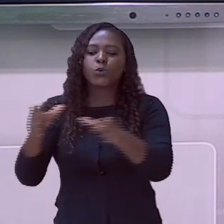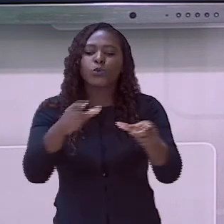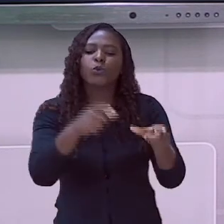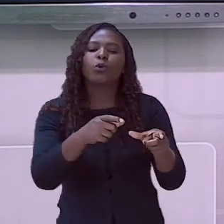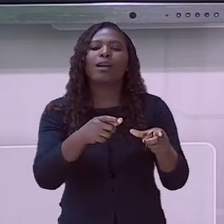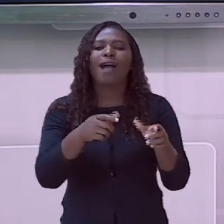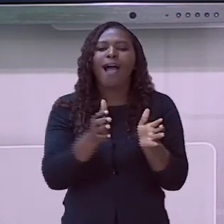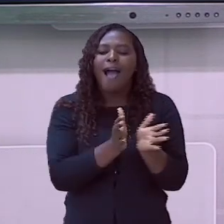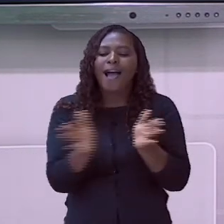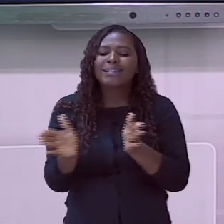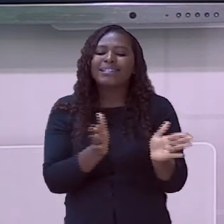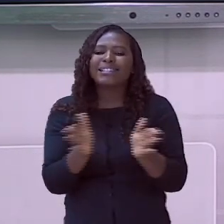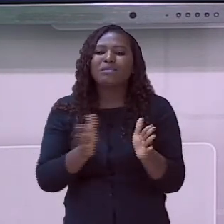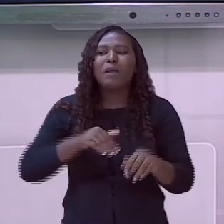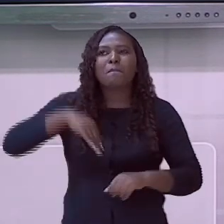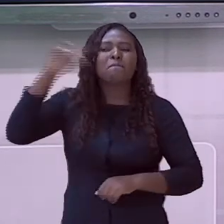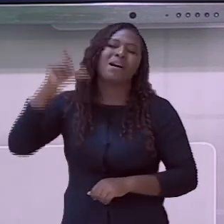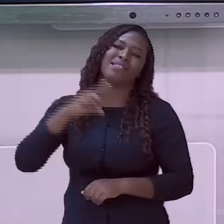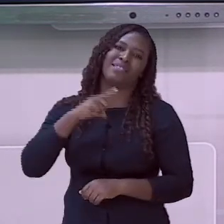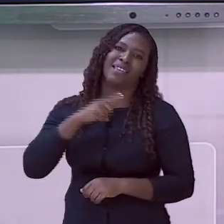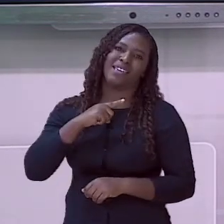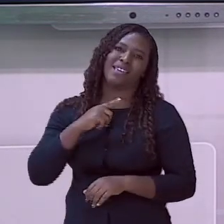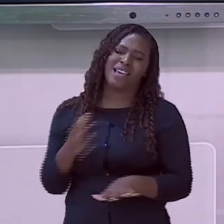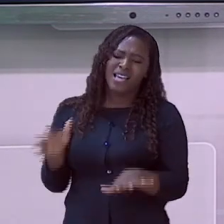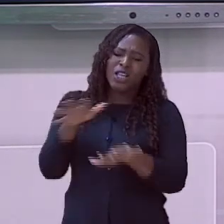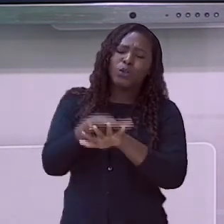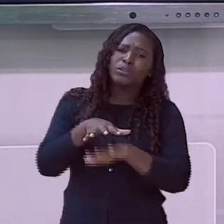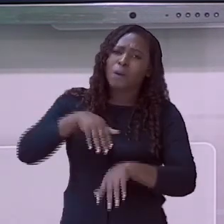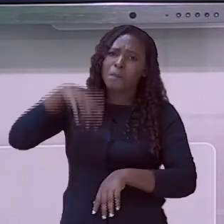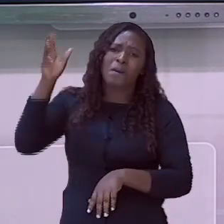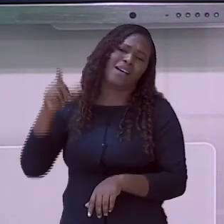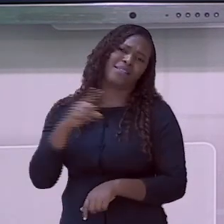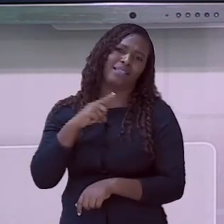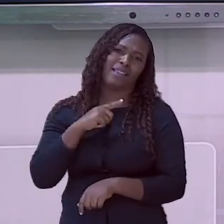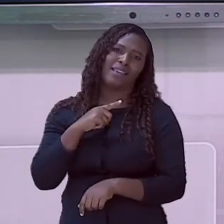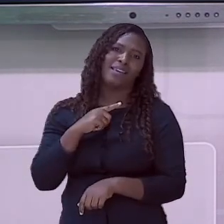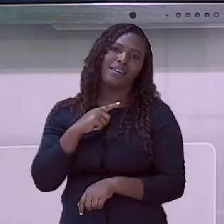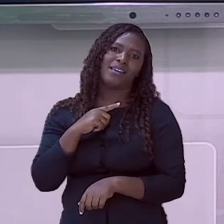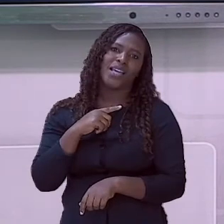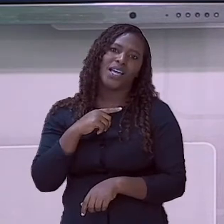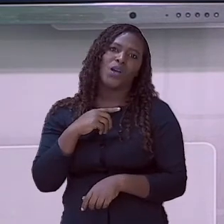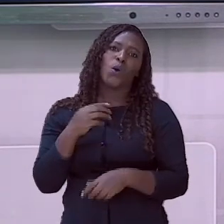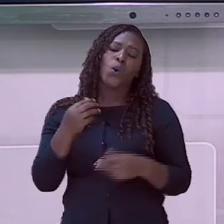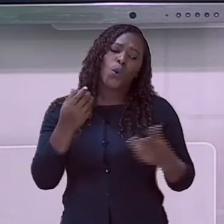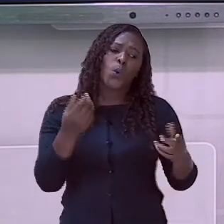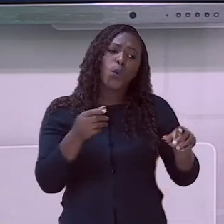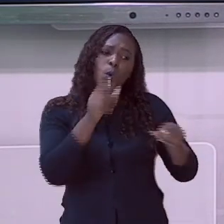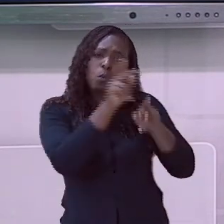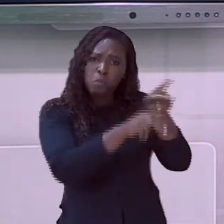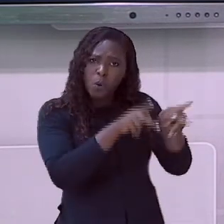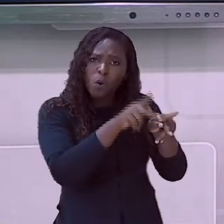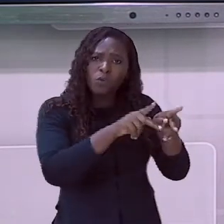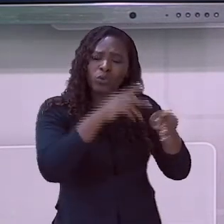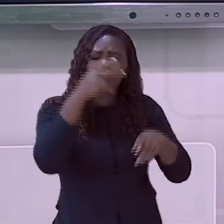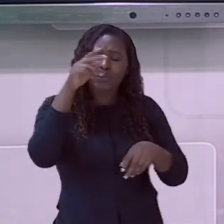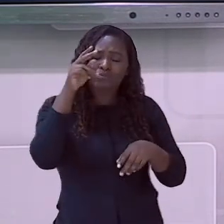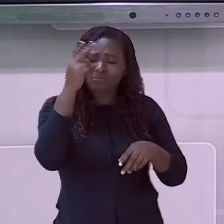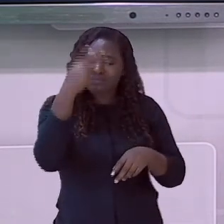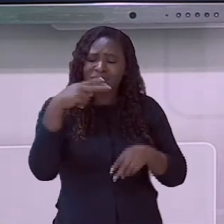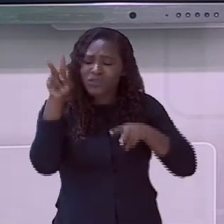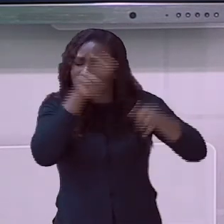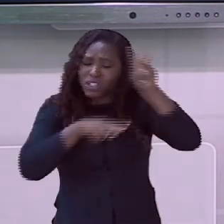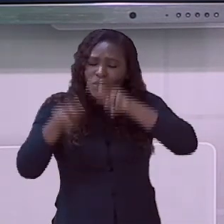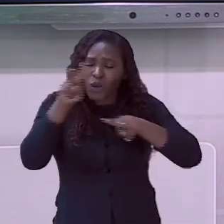facilitando assim a inclusão das minorias. e que esses espaços inclusivos sejam